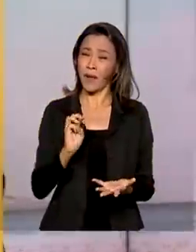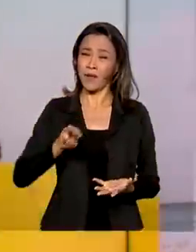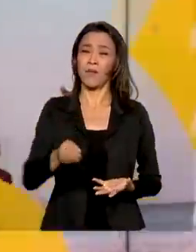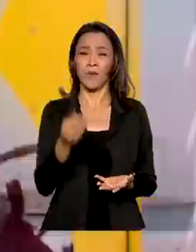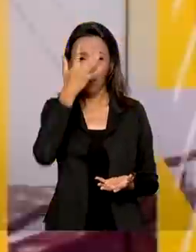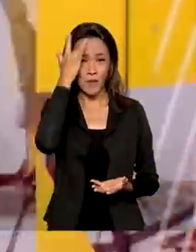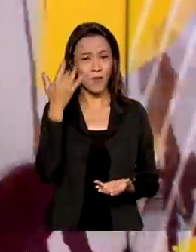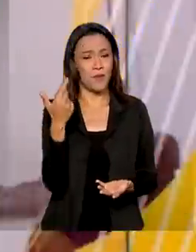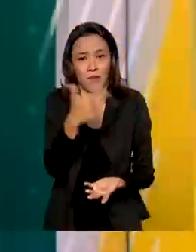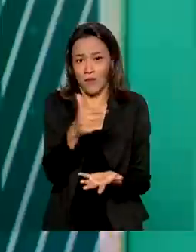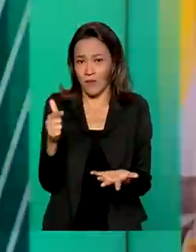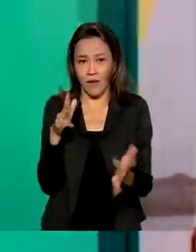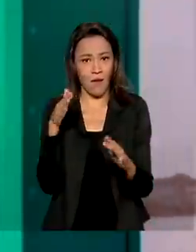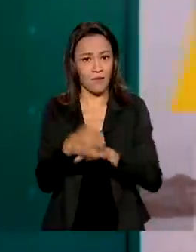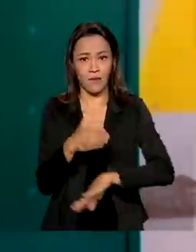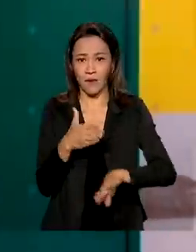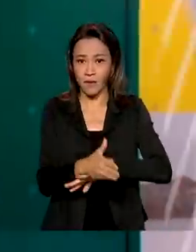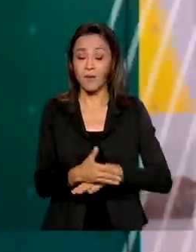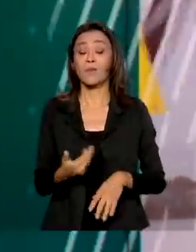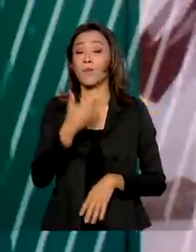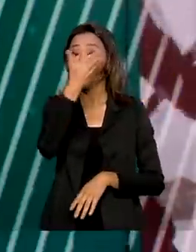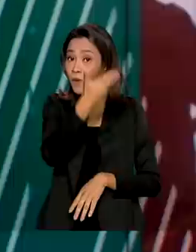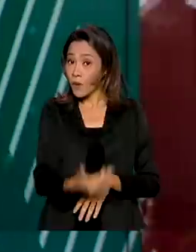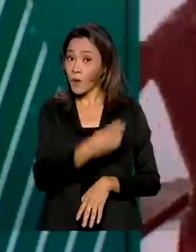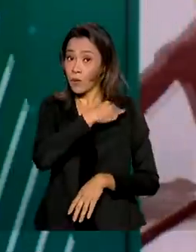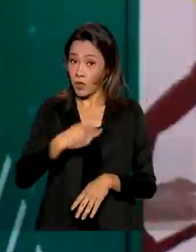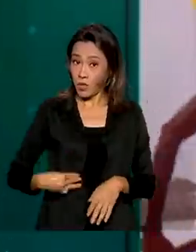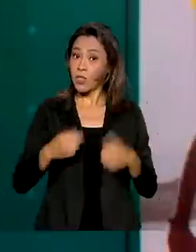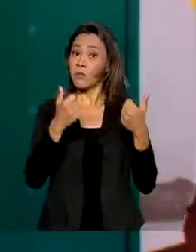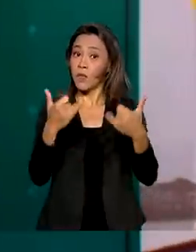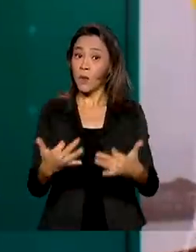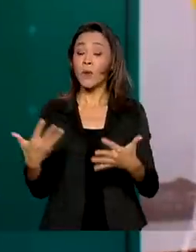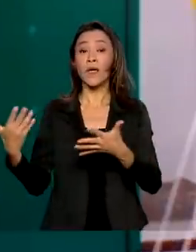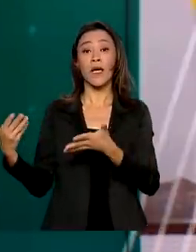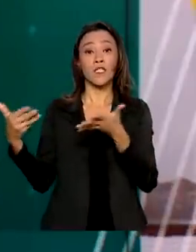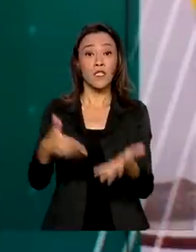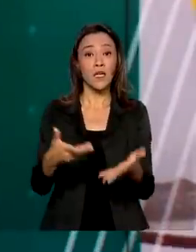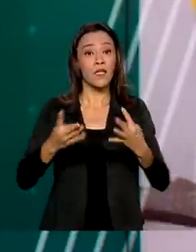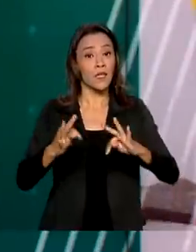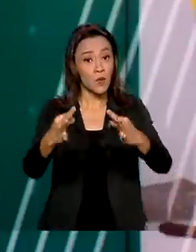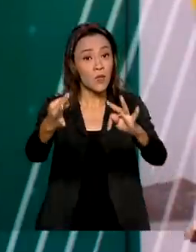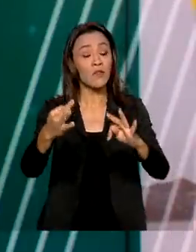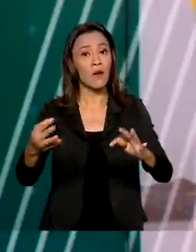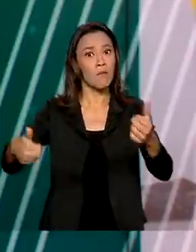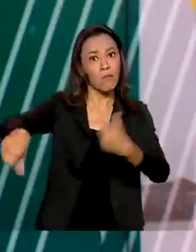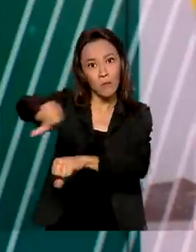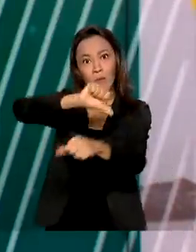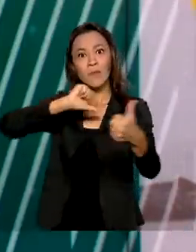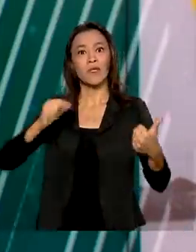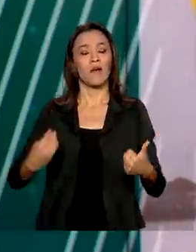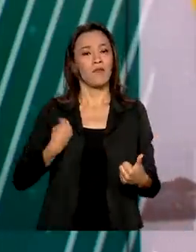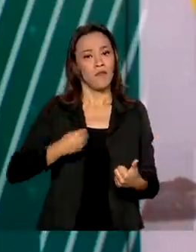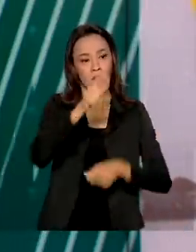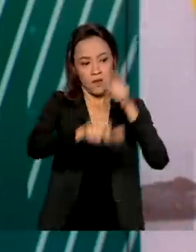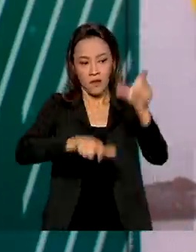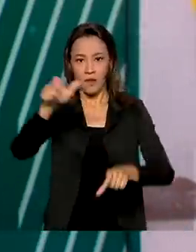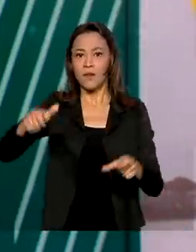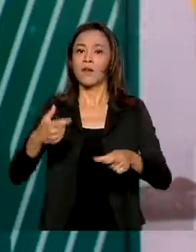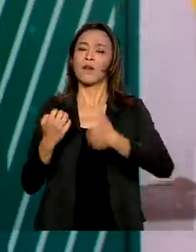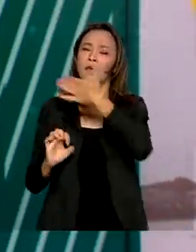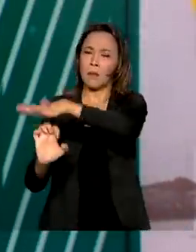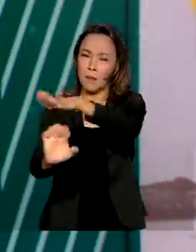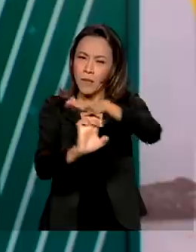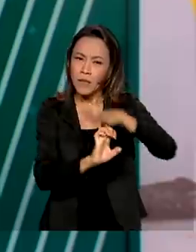brasileiros. O ministro ressaltou que a chegada da tecnologia vai revolucionar o cotidiano de pessoas, empresas e órgãos da